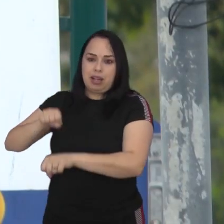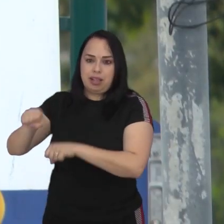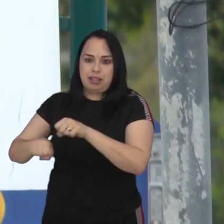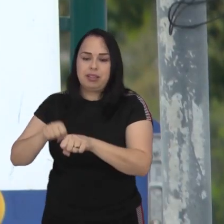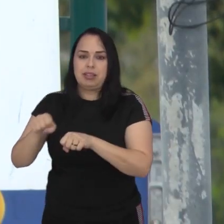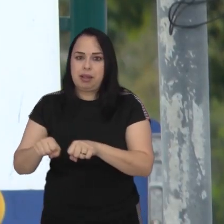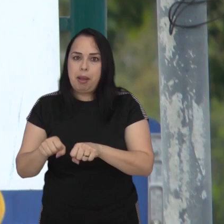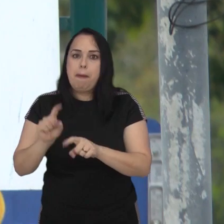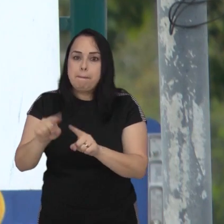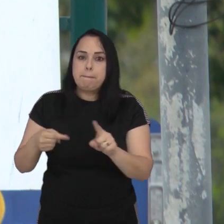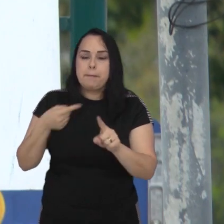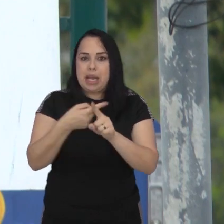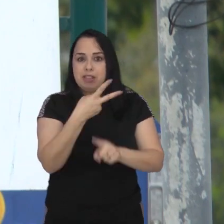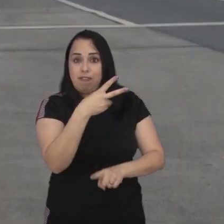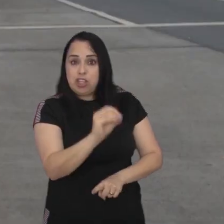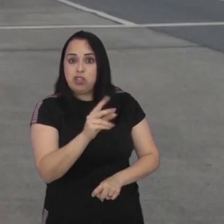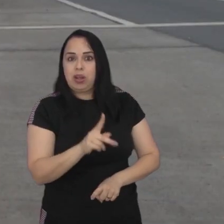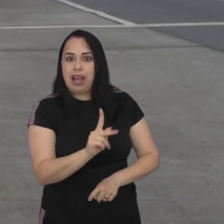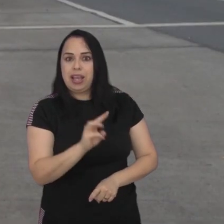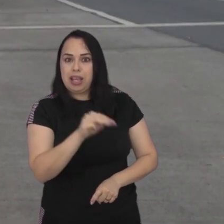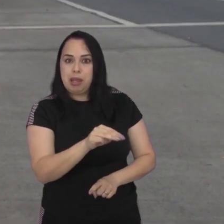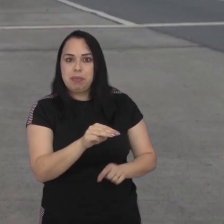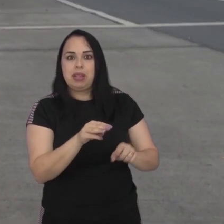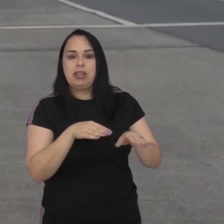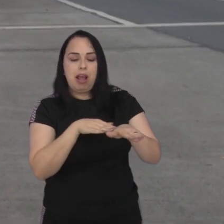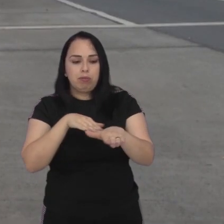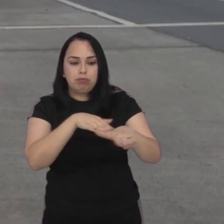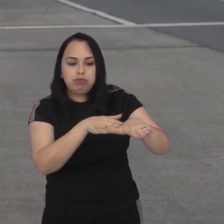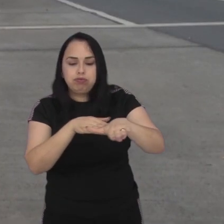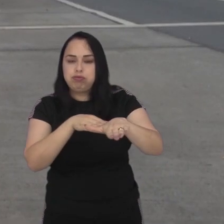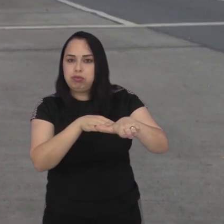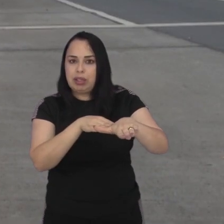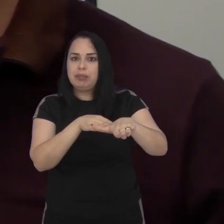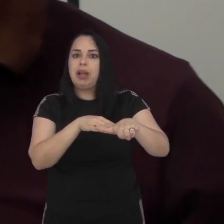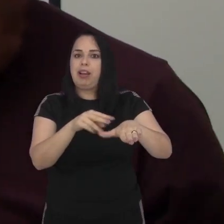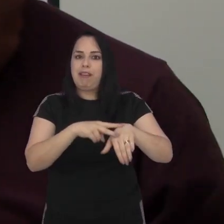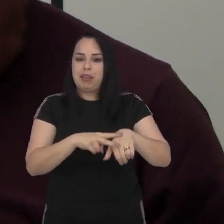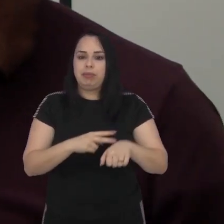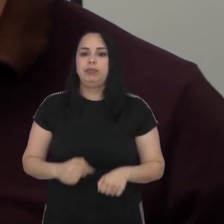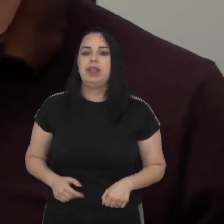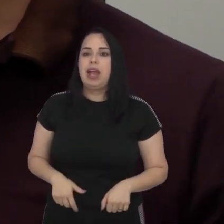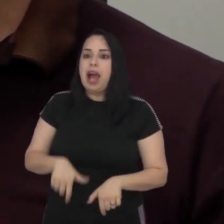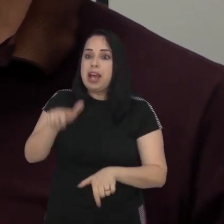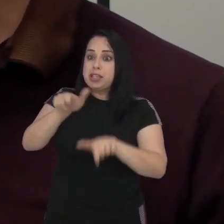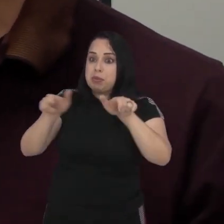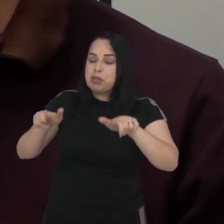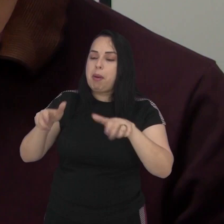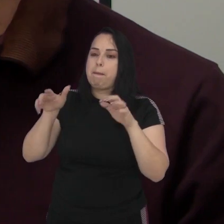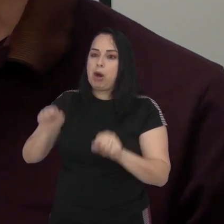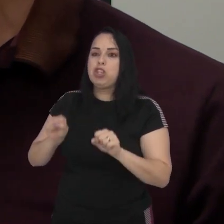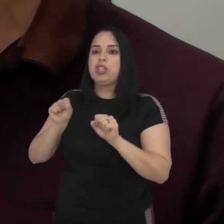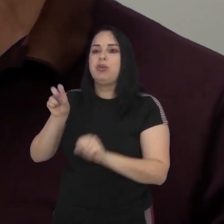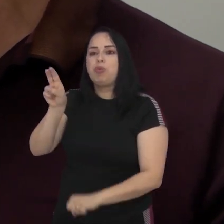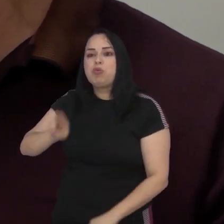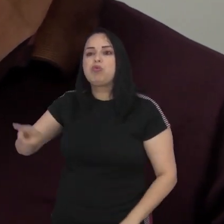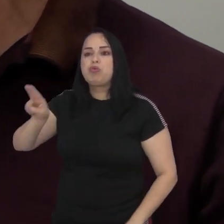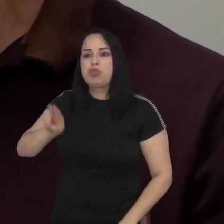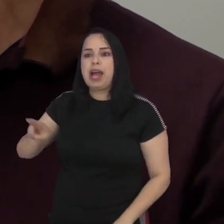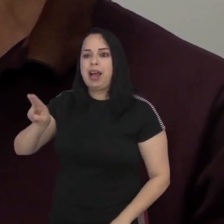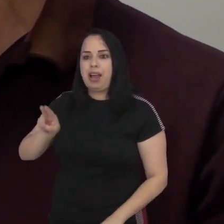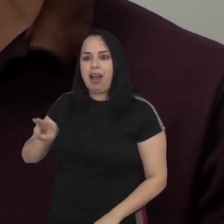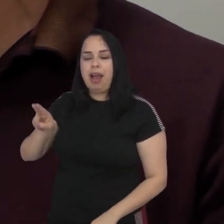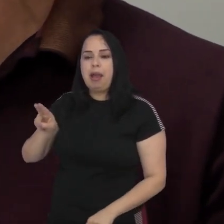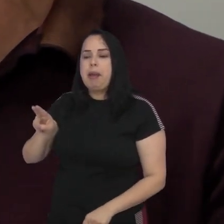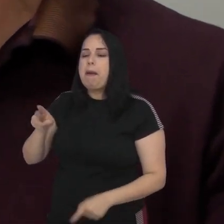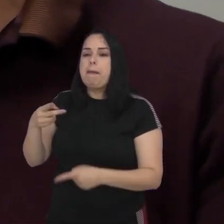os 20 quilômetros de percurso entre as três estações da linha verde a população pode aderir as bicicletas a cada